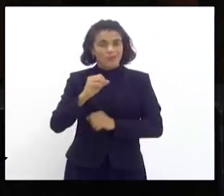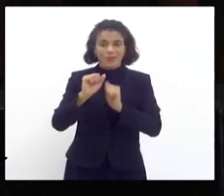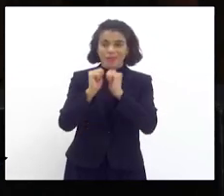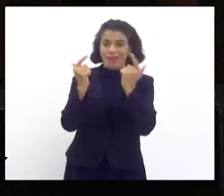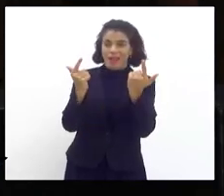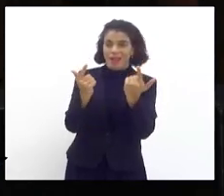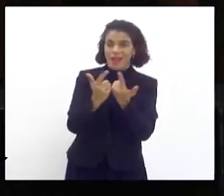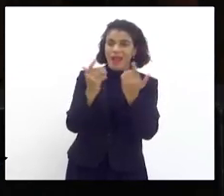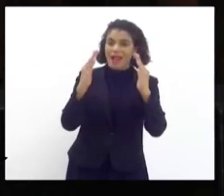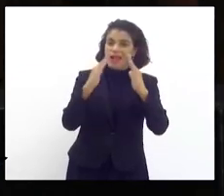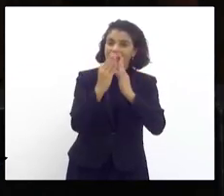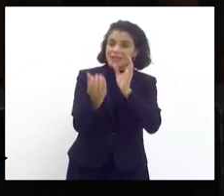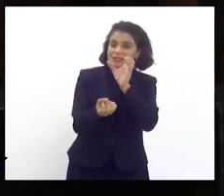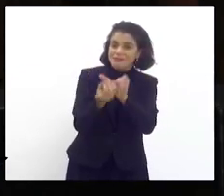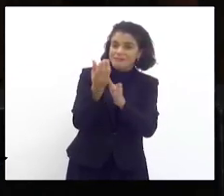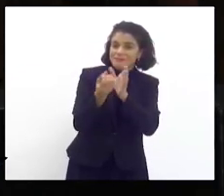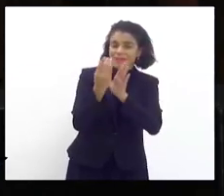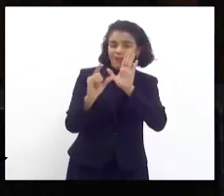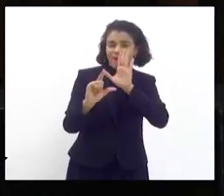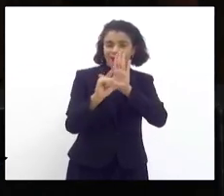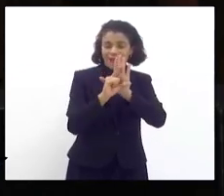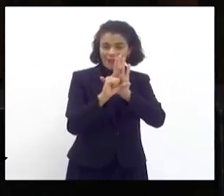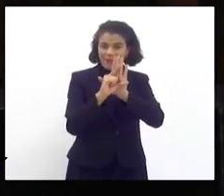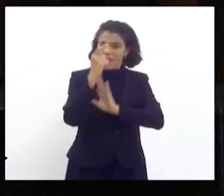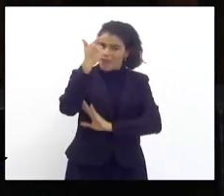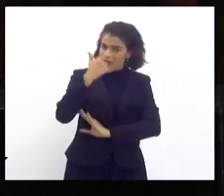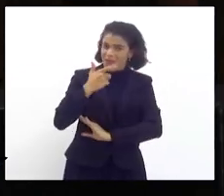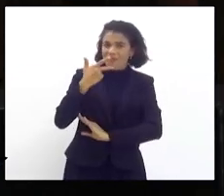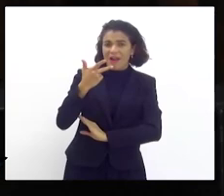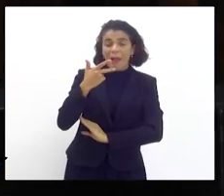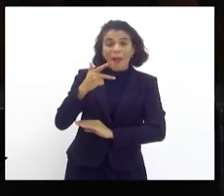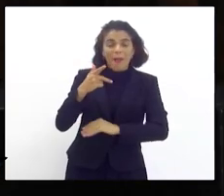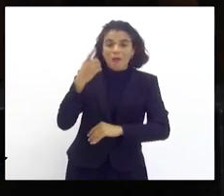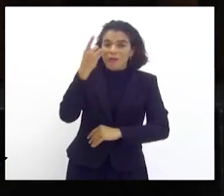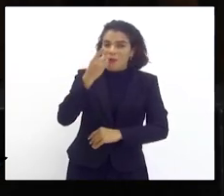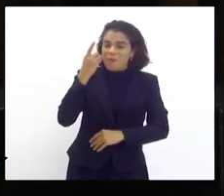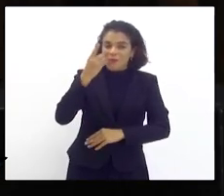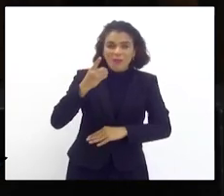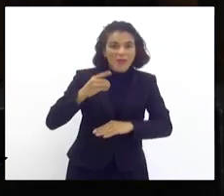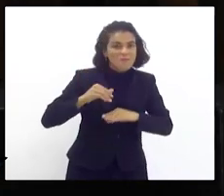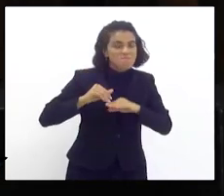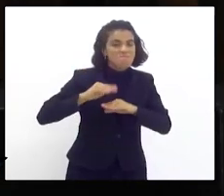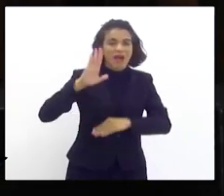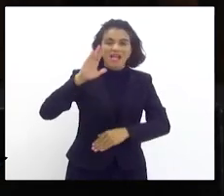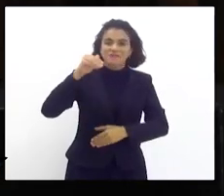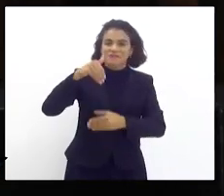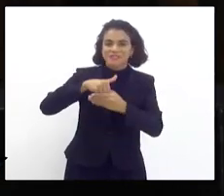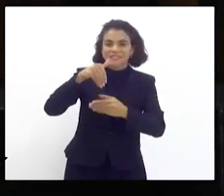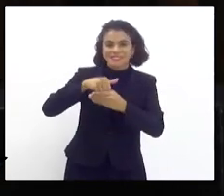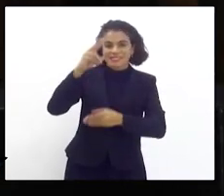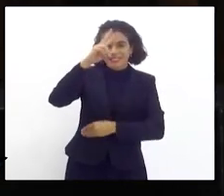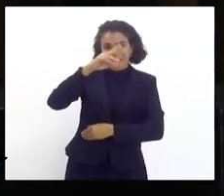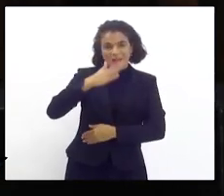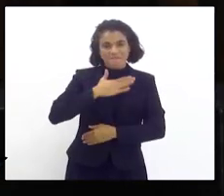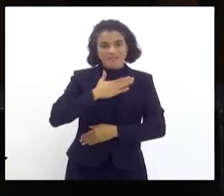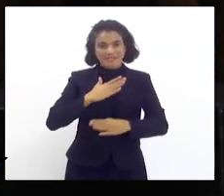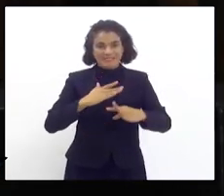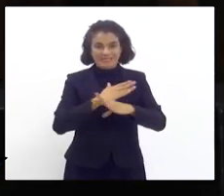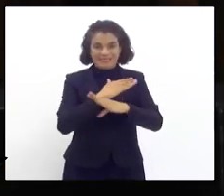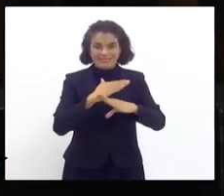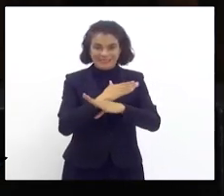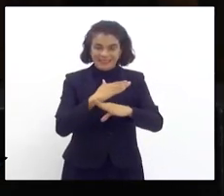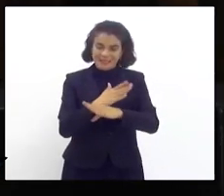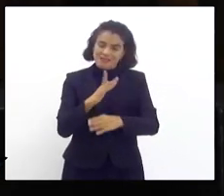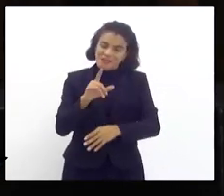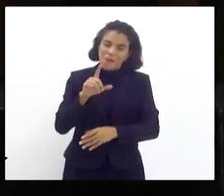na Casa Legislativa, podendo falar que eu fui o deputado mais votado da história da cidade, então, sem dúvida nenhuma, para mim, isso é